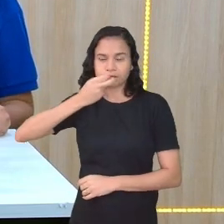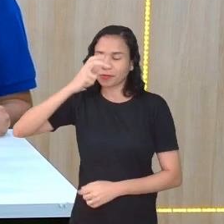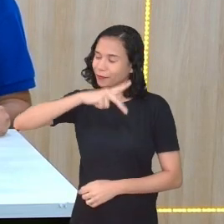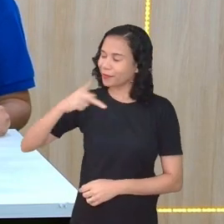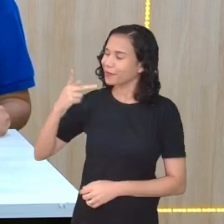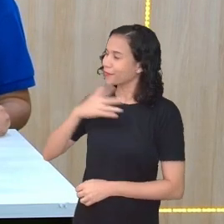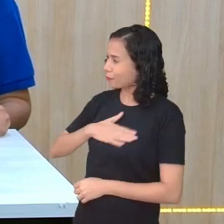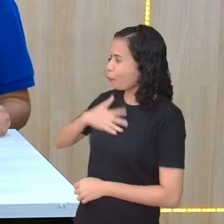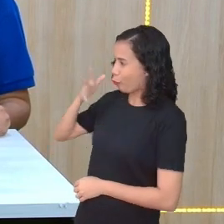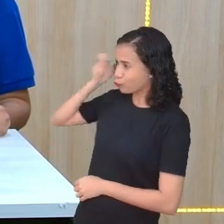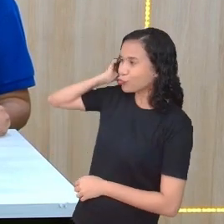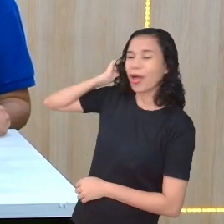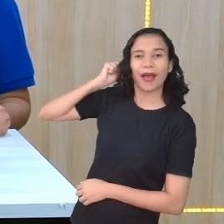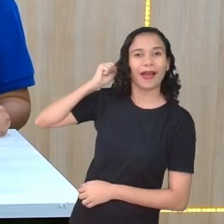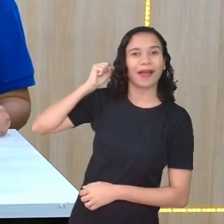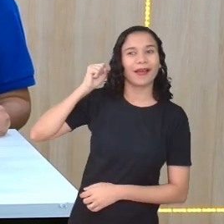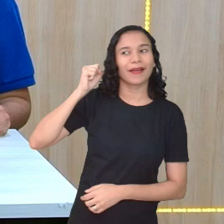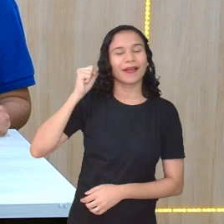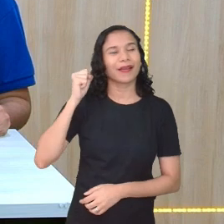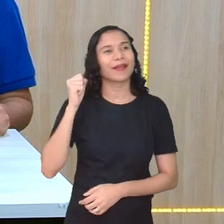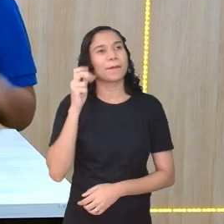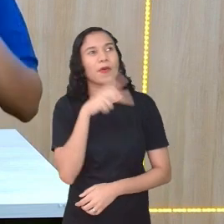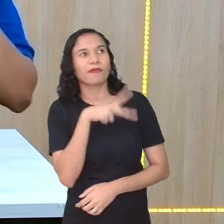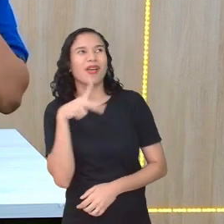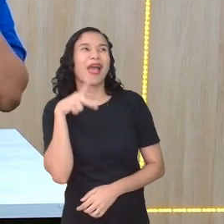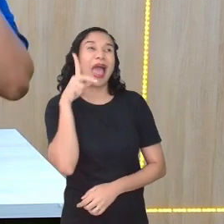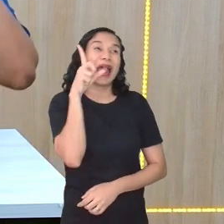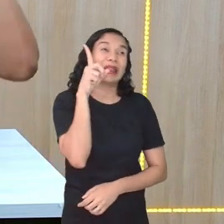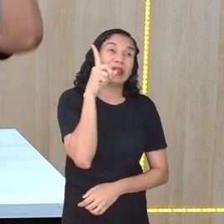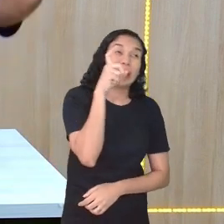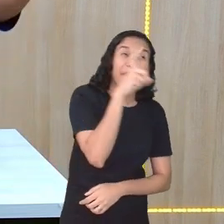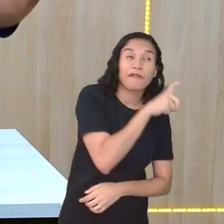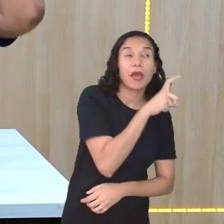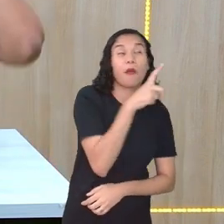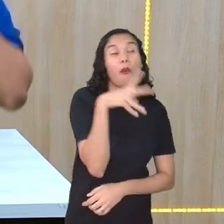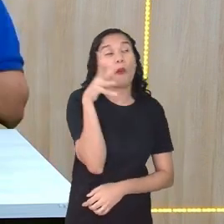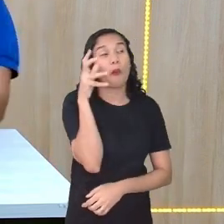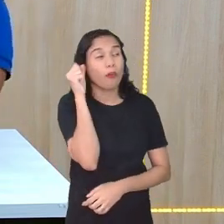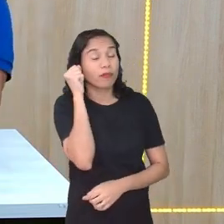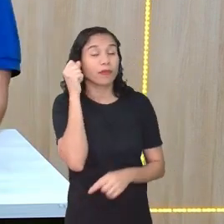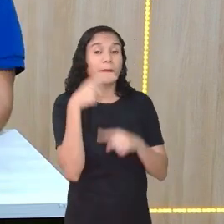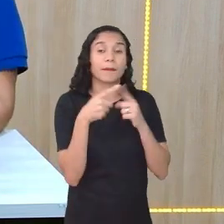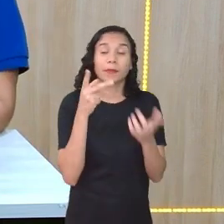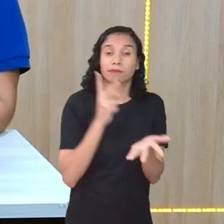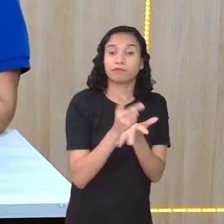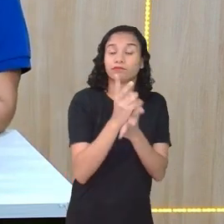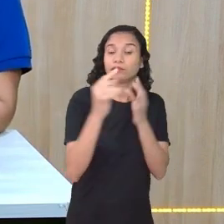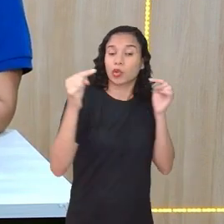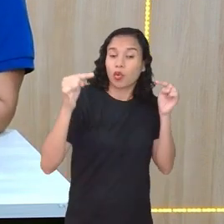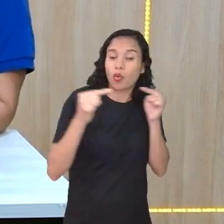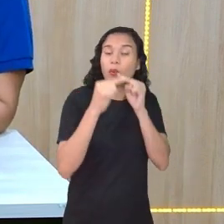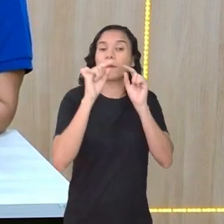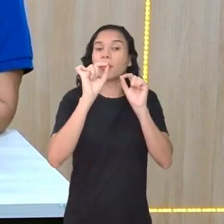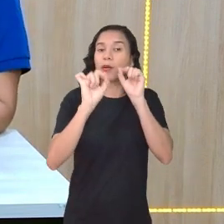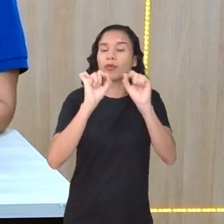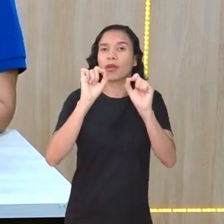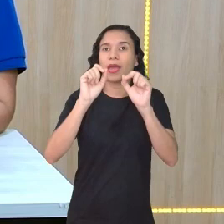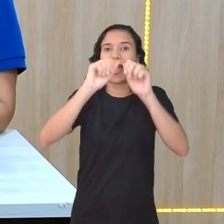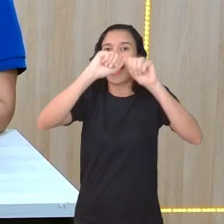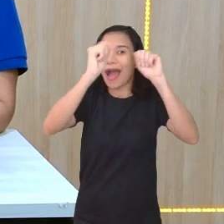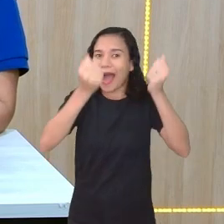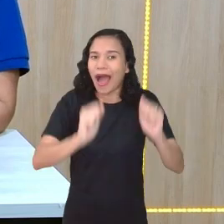escuta podcasts? Professora Camille, raramente, e sempre a ver com arte,